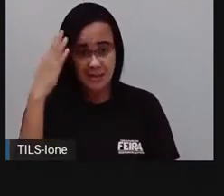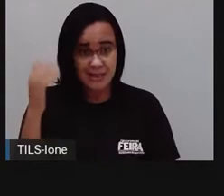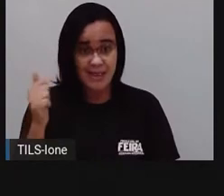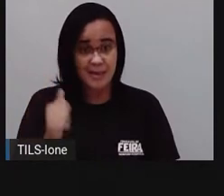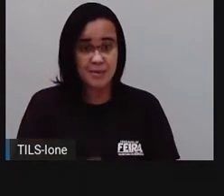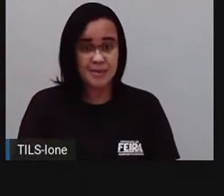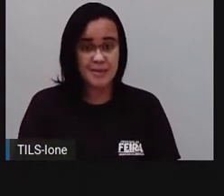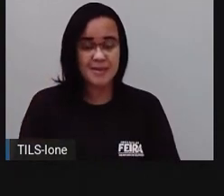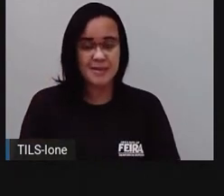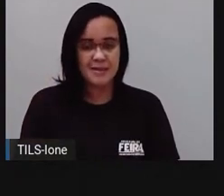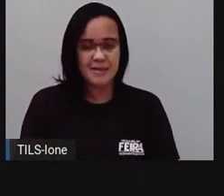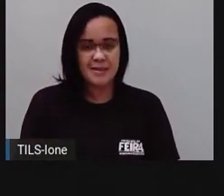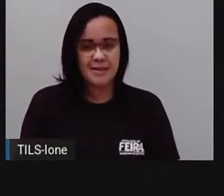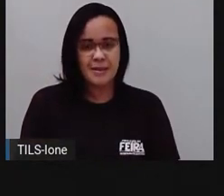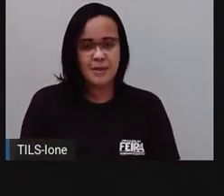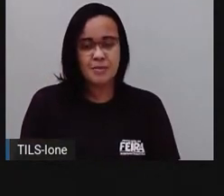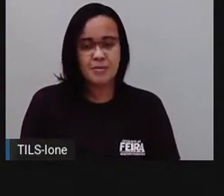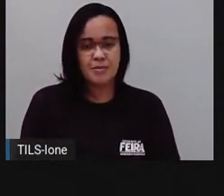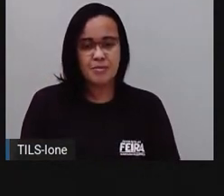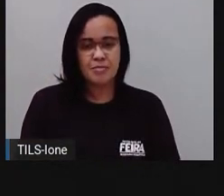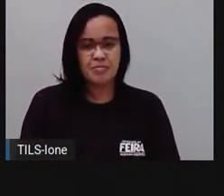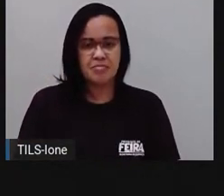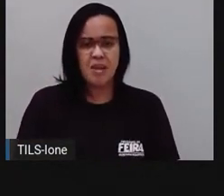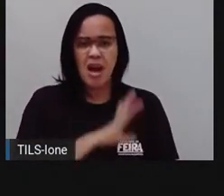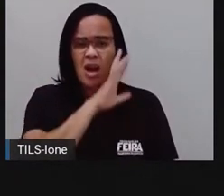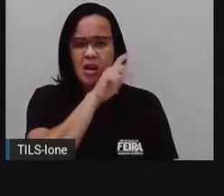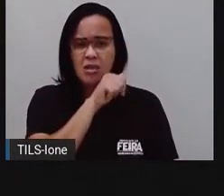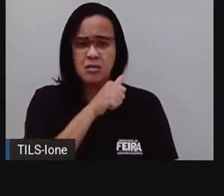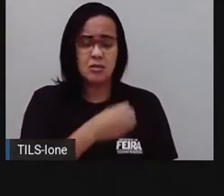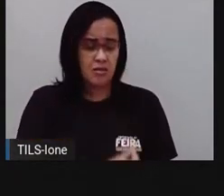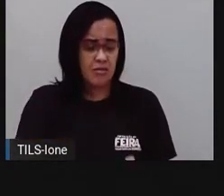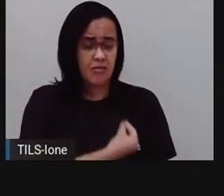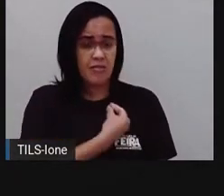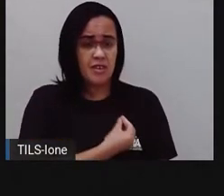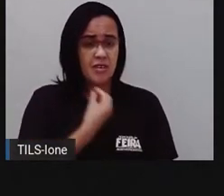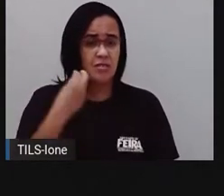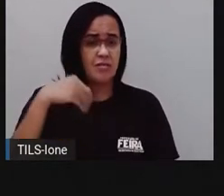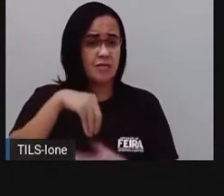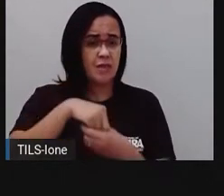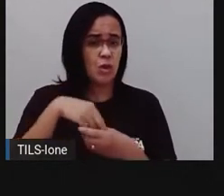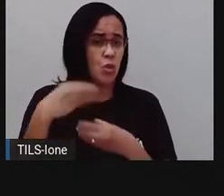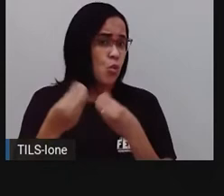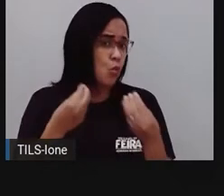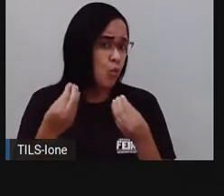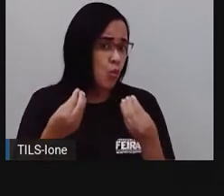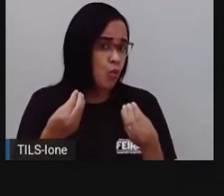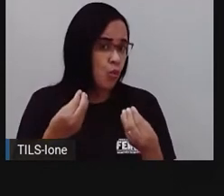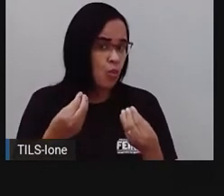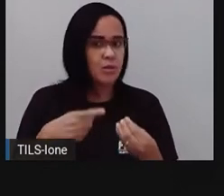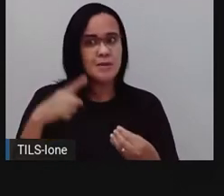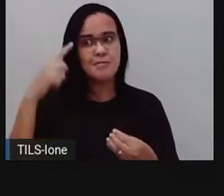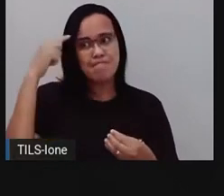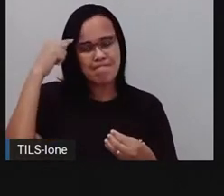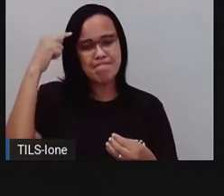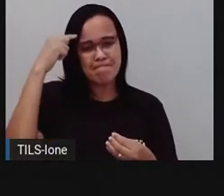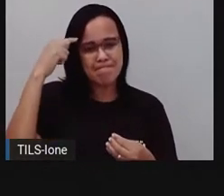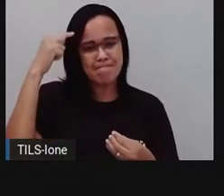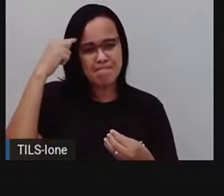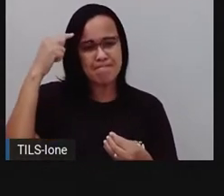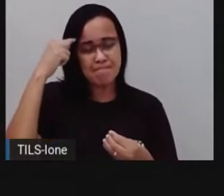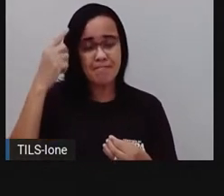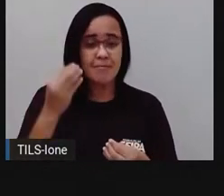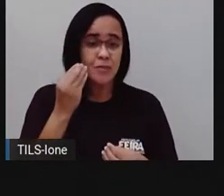Vou mostrar aqui um pouquinho. Qual será o animal que vive aqui? Hum, pensa um pouquinho aí. Vou tentar